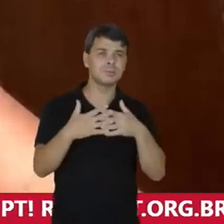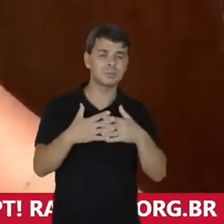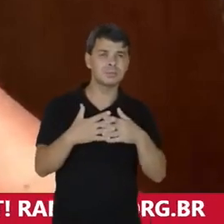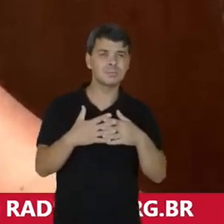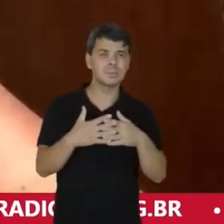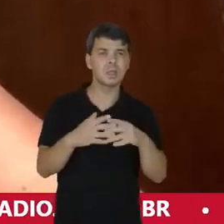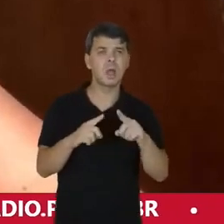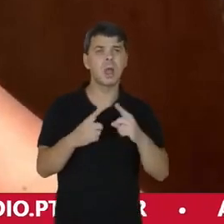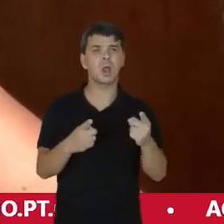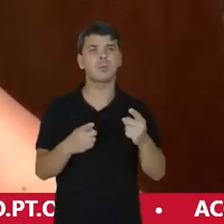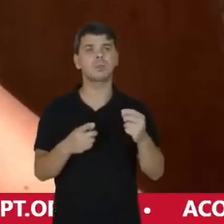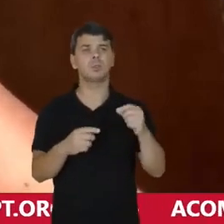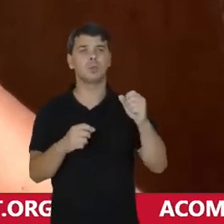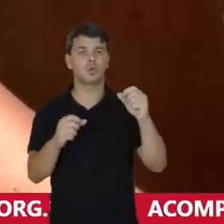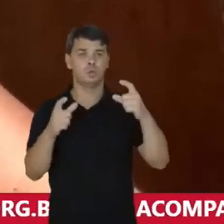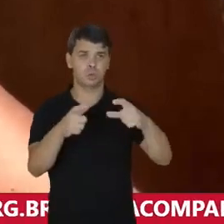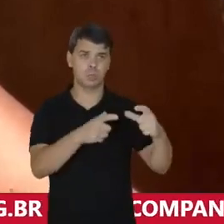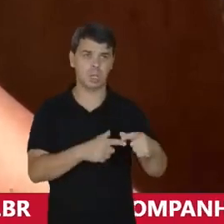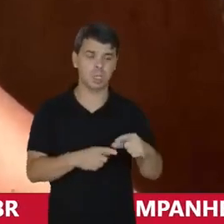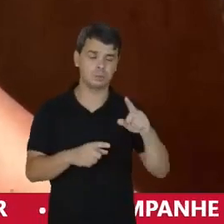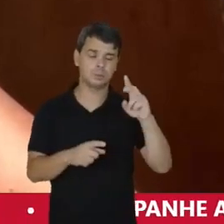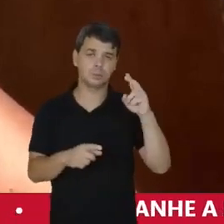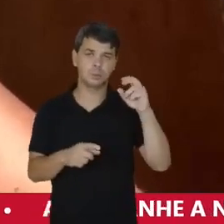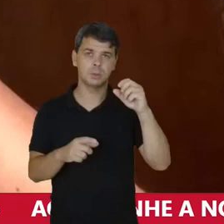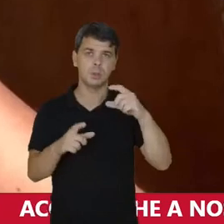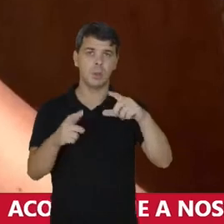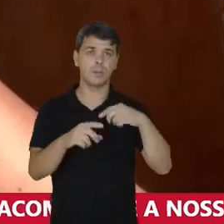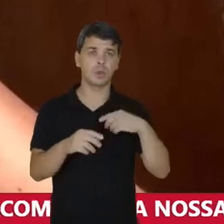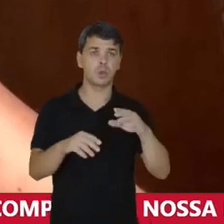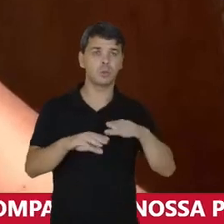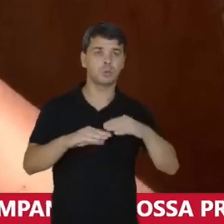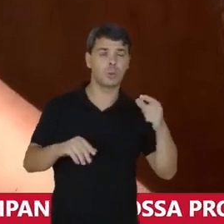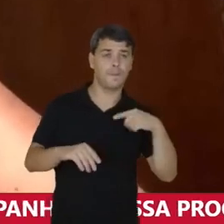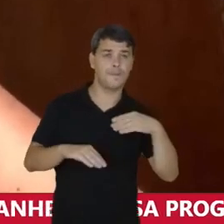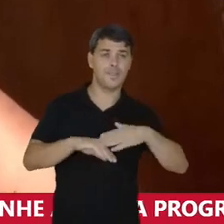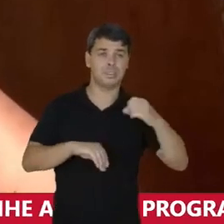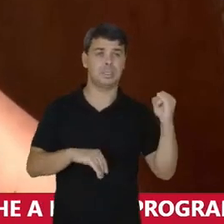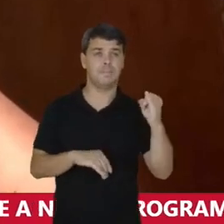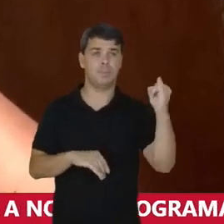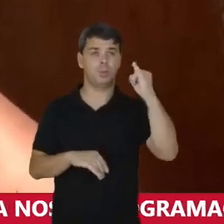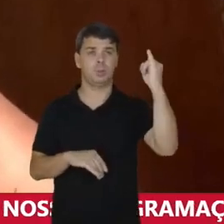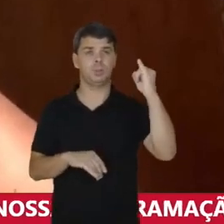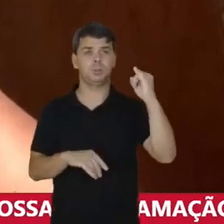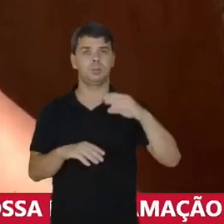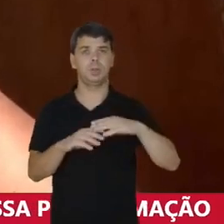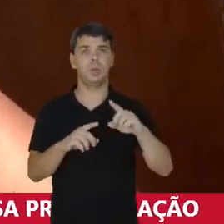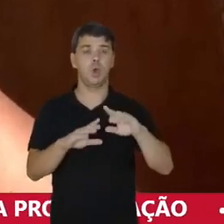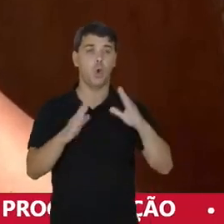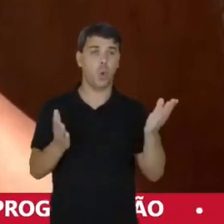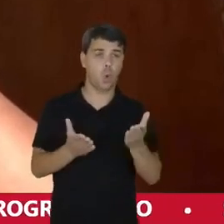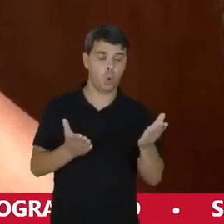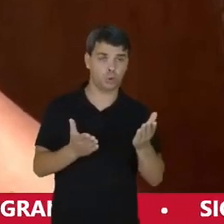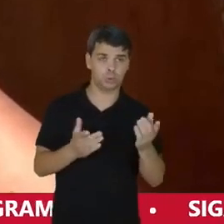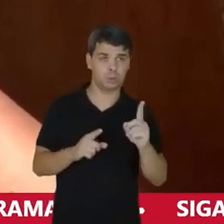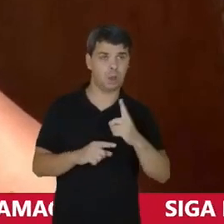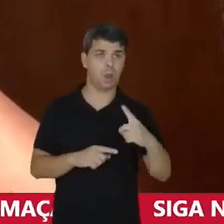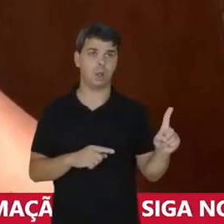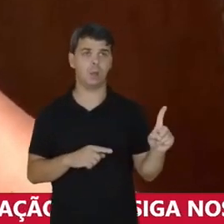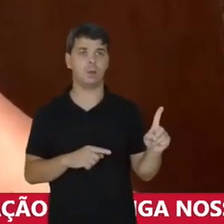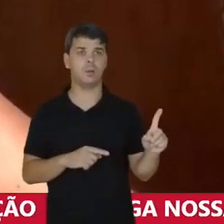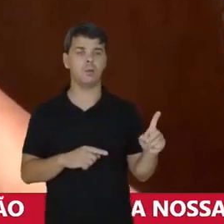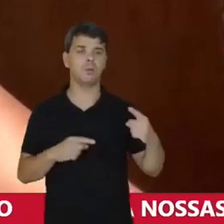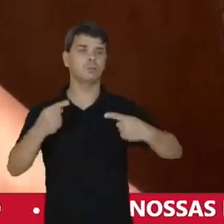permanência Nestes espaços Que como nós dissemos São completamente Emancipatórios Então hoje Nós não podemos